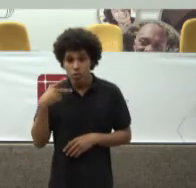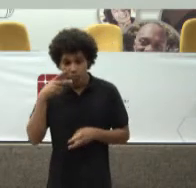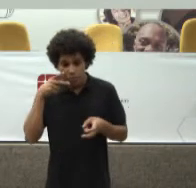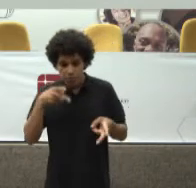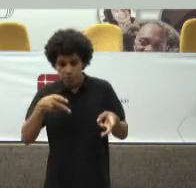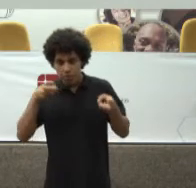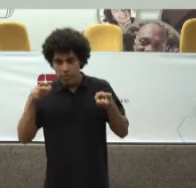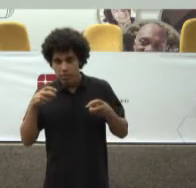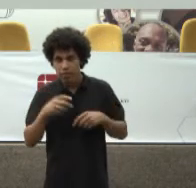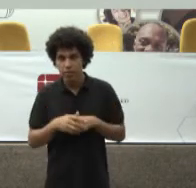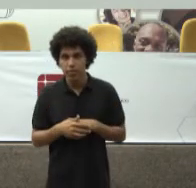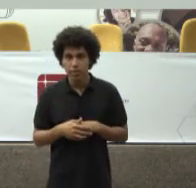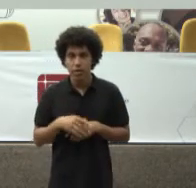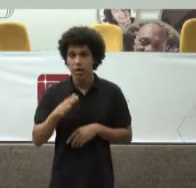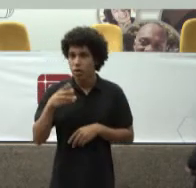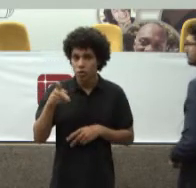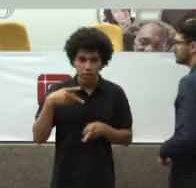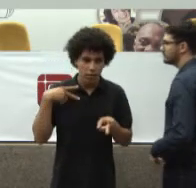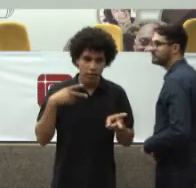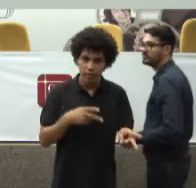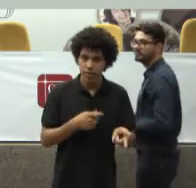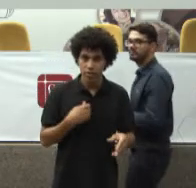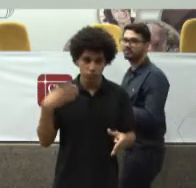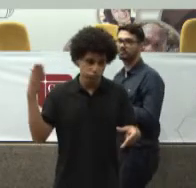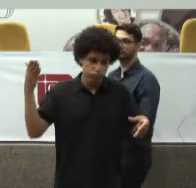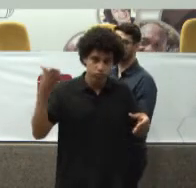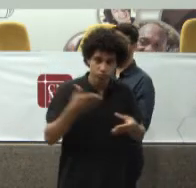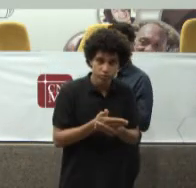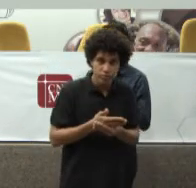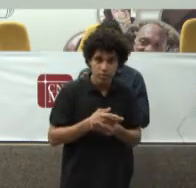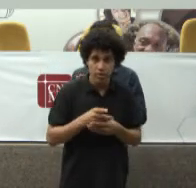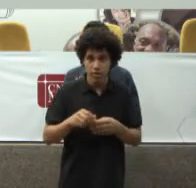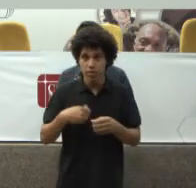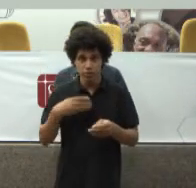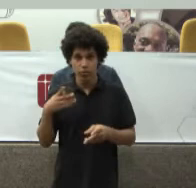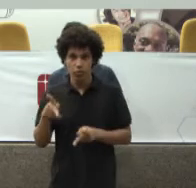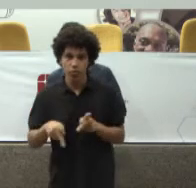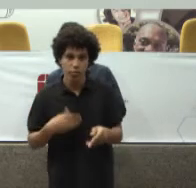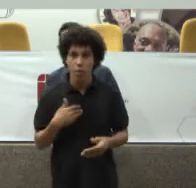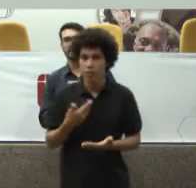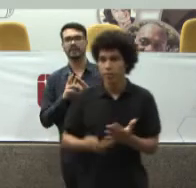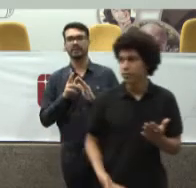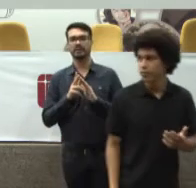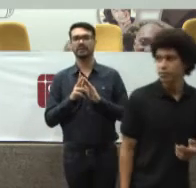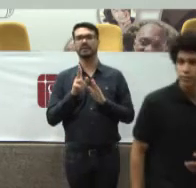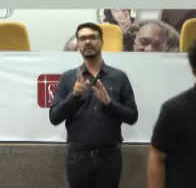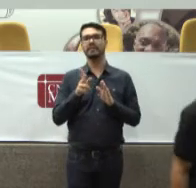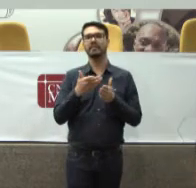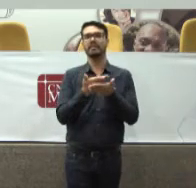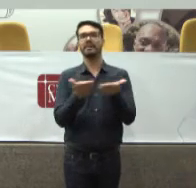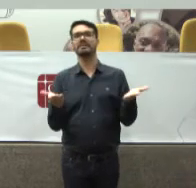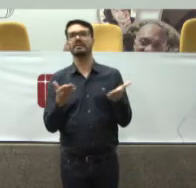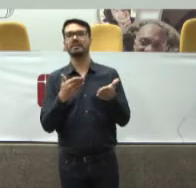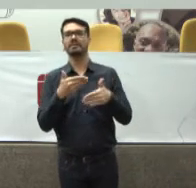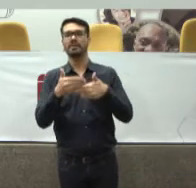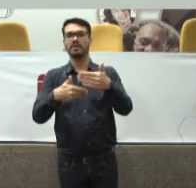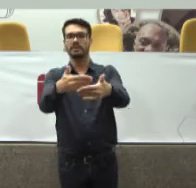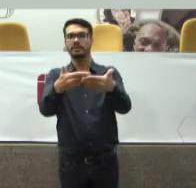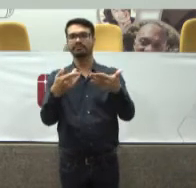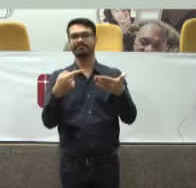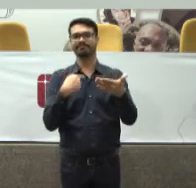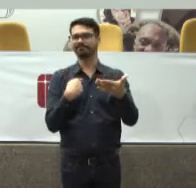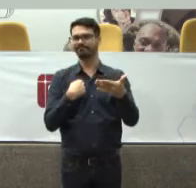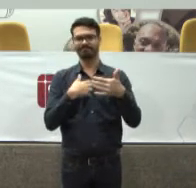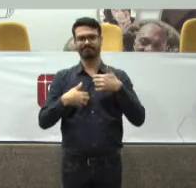percebo Que toda vez que eu entro Com uma ação civil pública Eu perdi Eu perdi no processo de negociação Eu fui